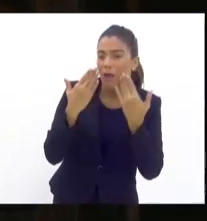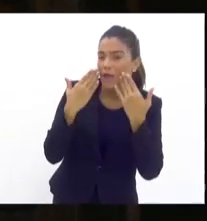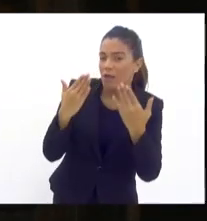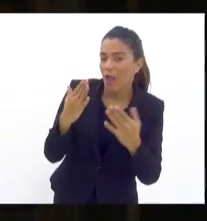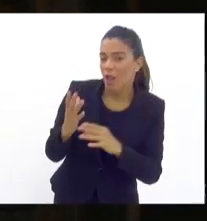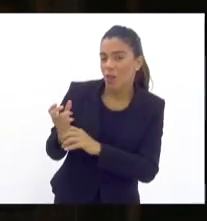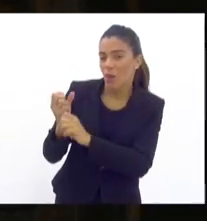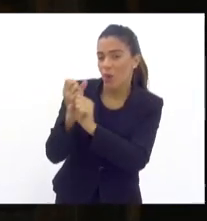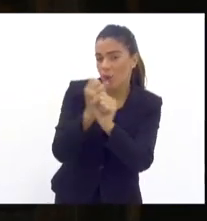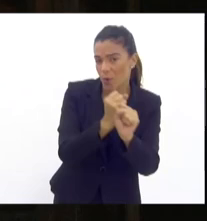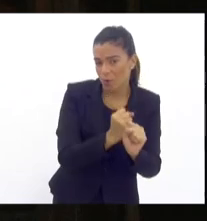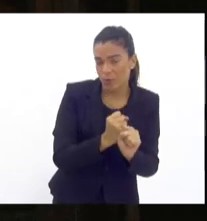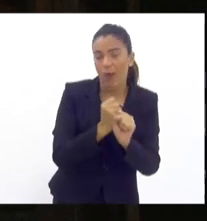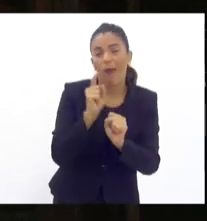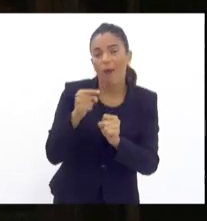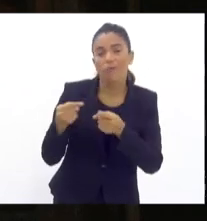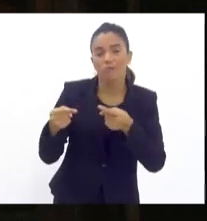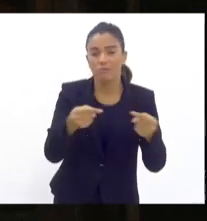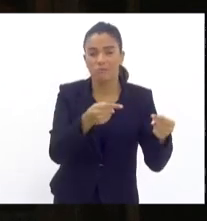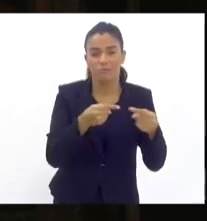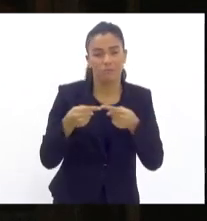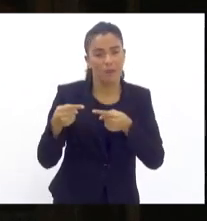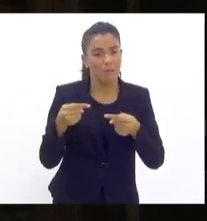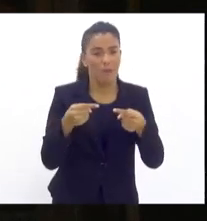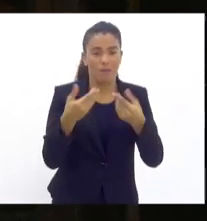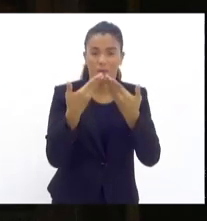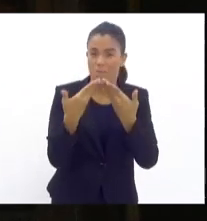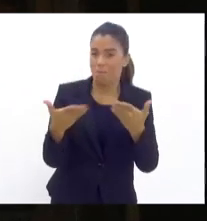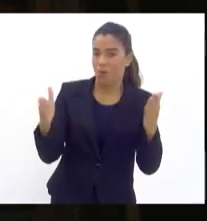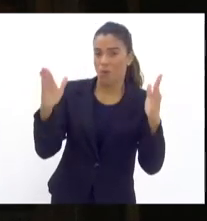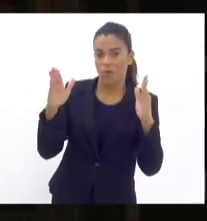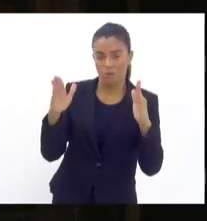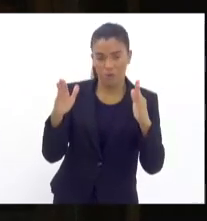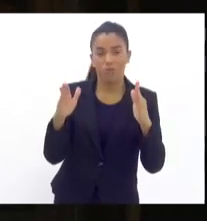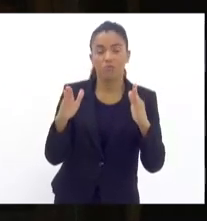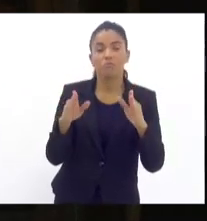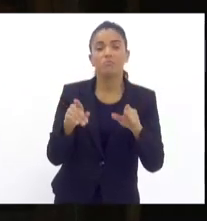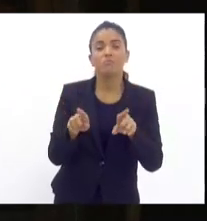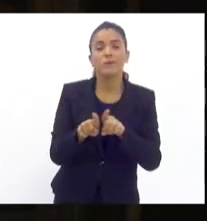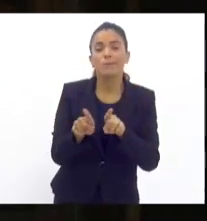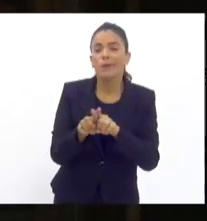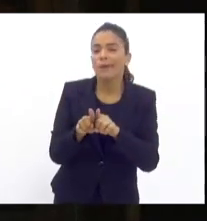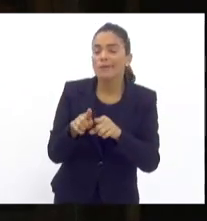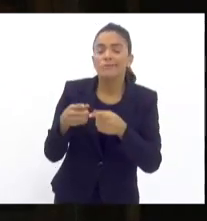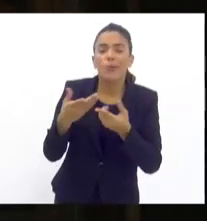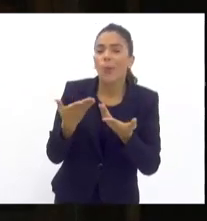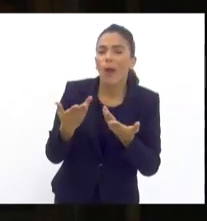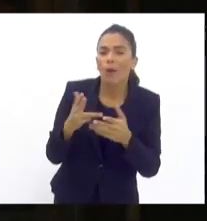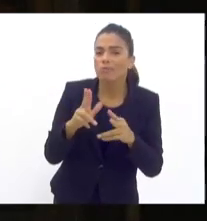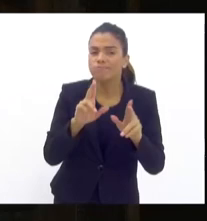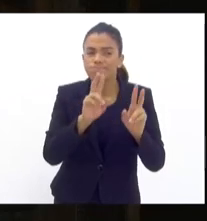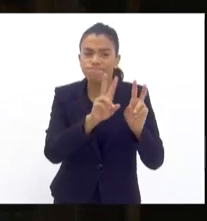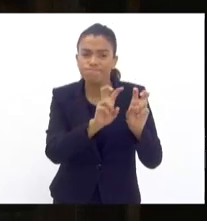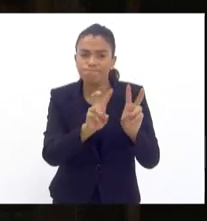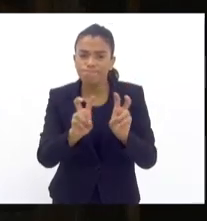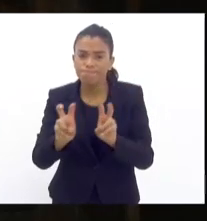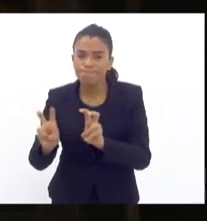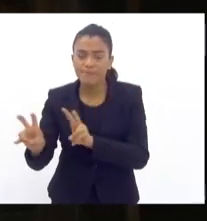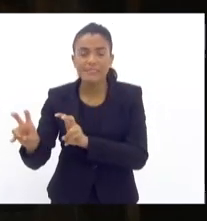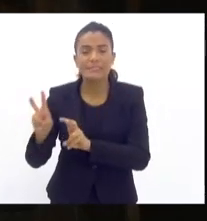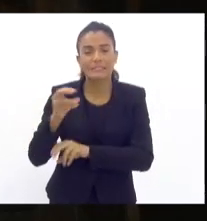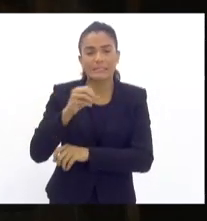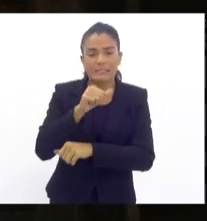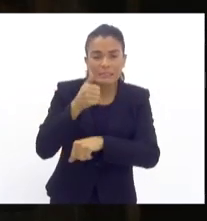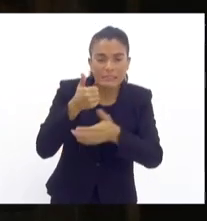nós estamos aqui em um debate público para discutir causas e, com base nessas causas, tentar compreender como